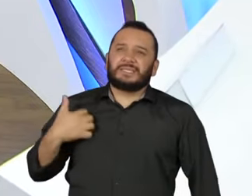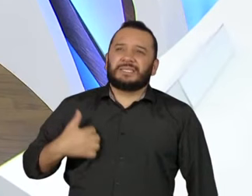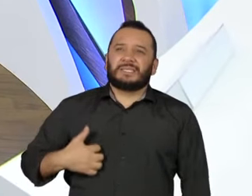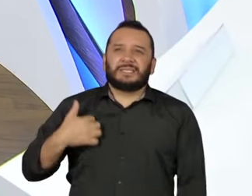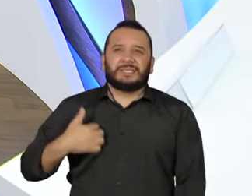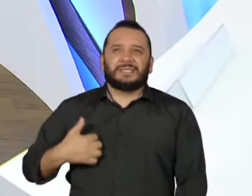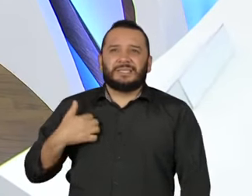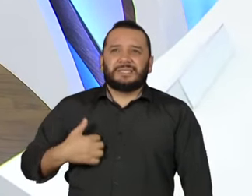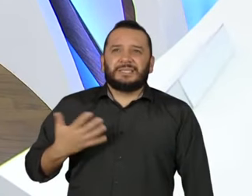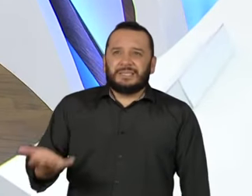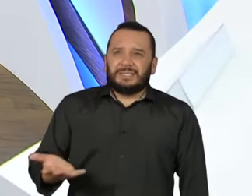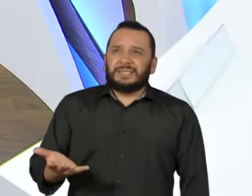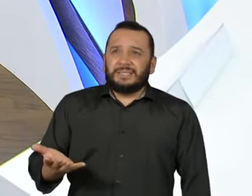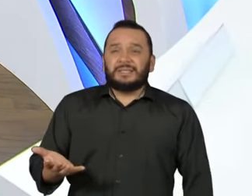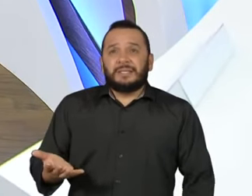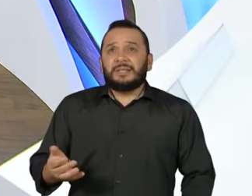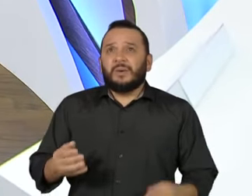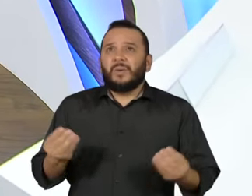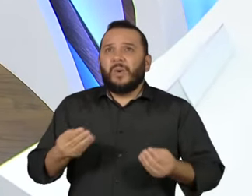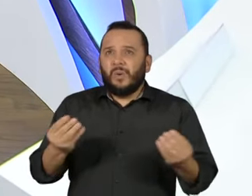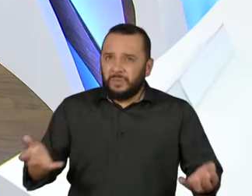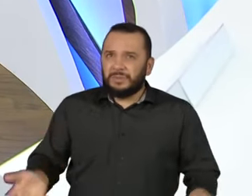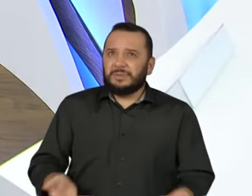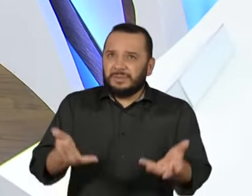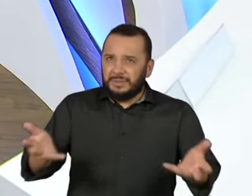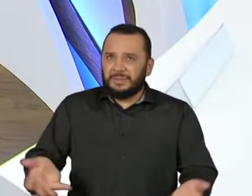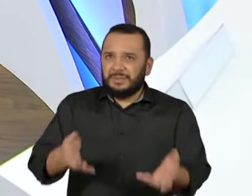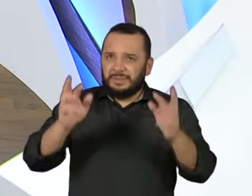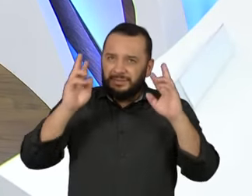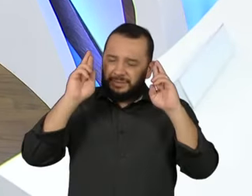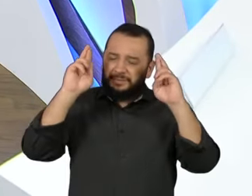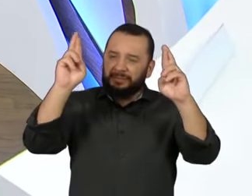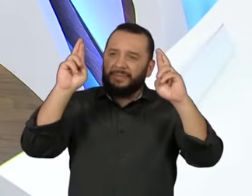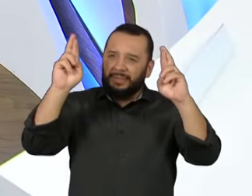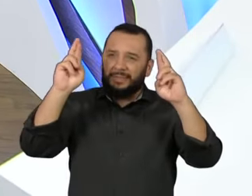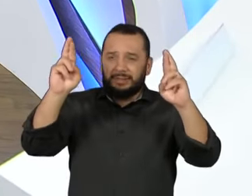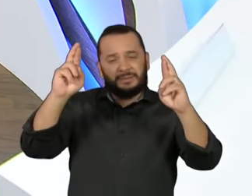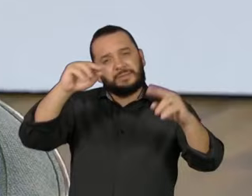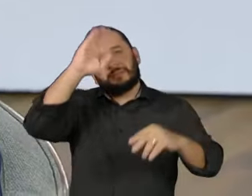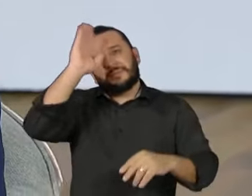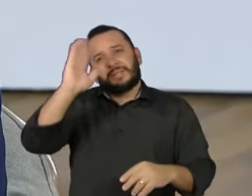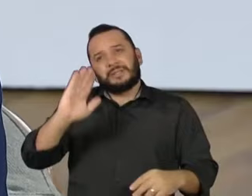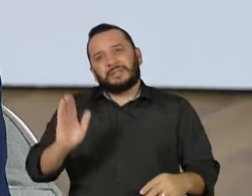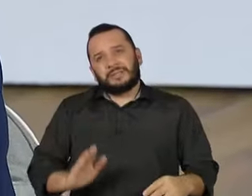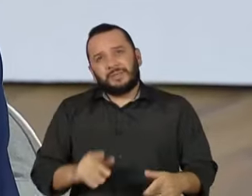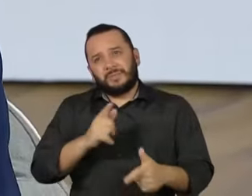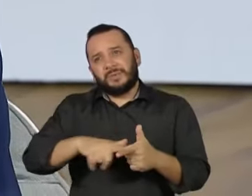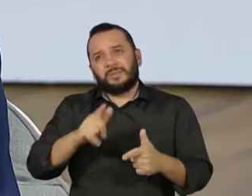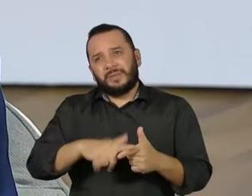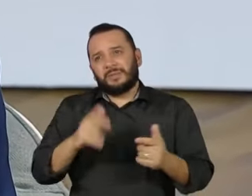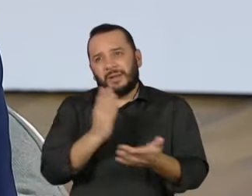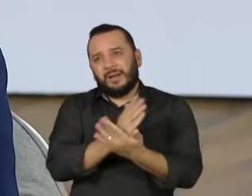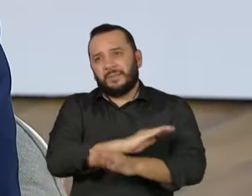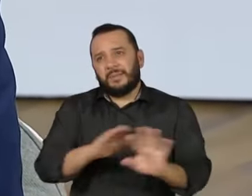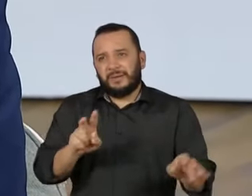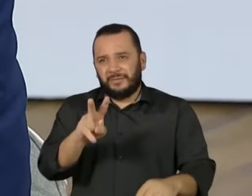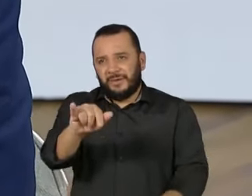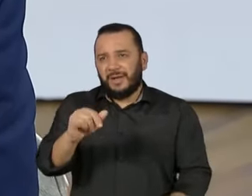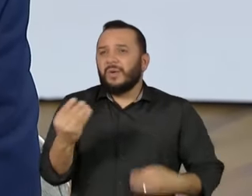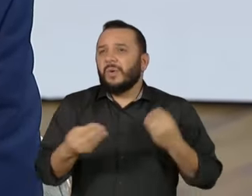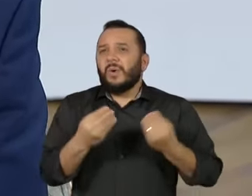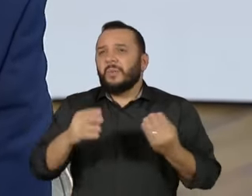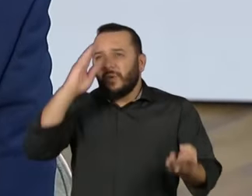o horror, vai passar? Como é você pode confiar que vai passar? Olha, eu não tenho dúvida que vai passar, né?